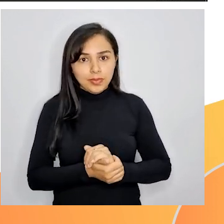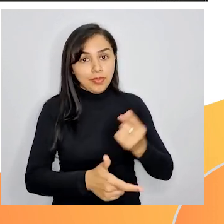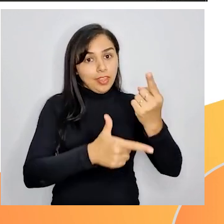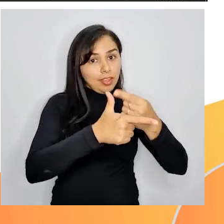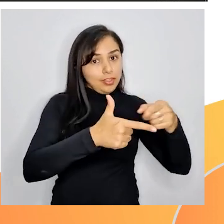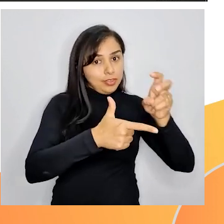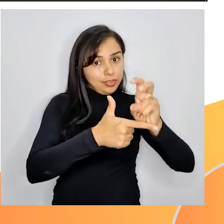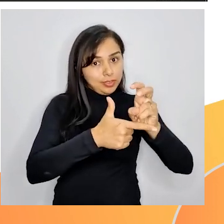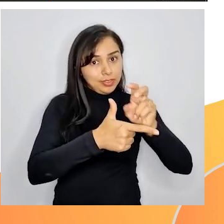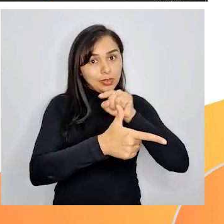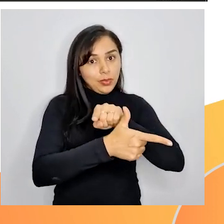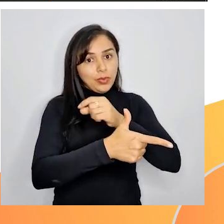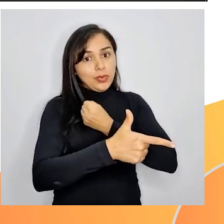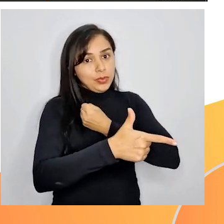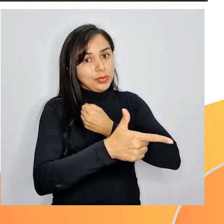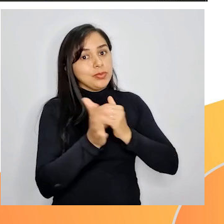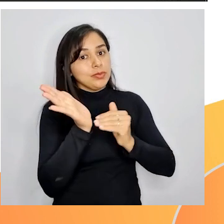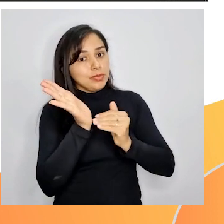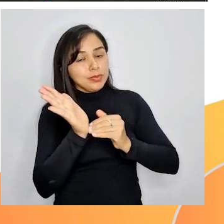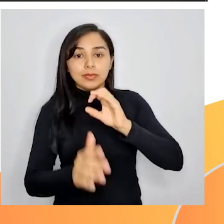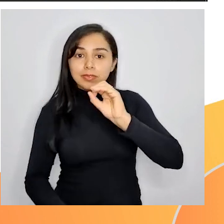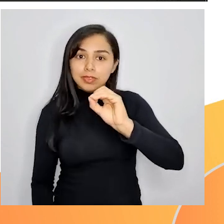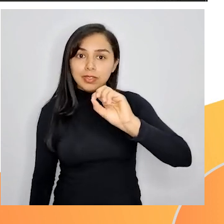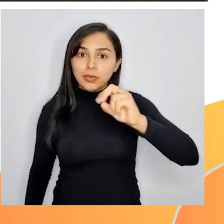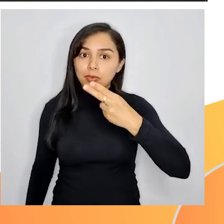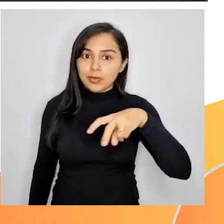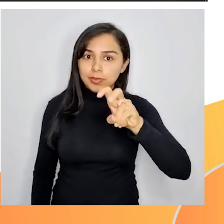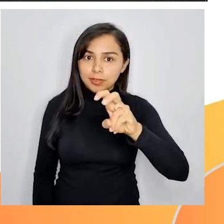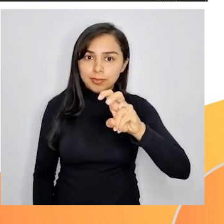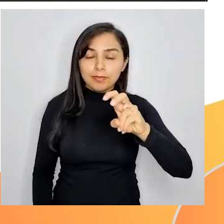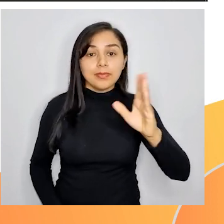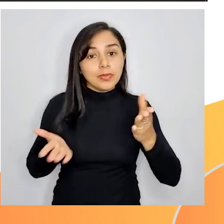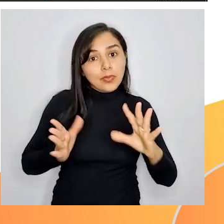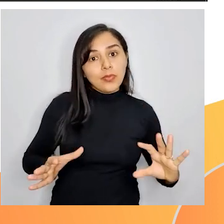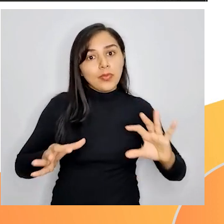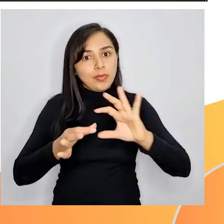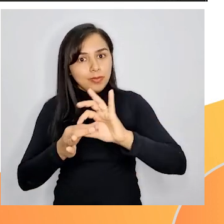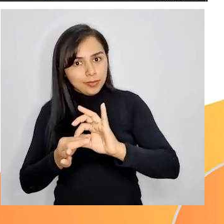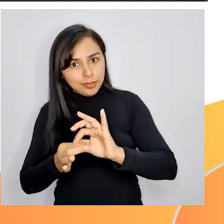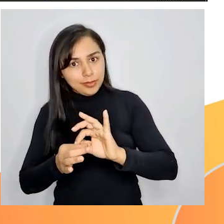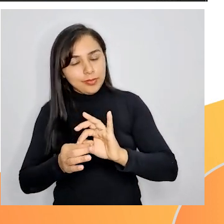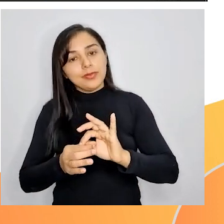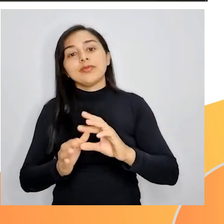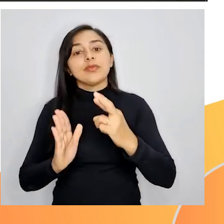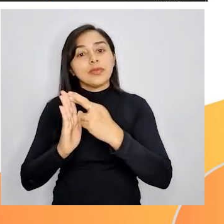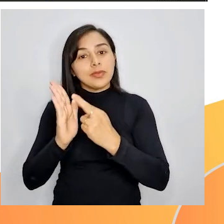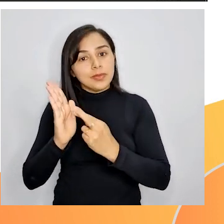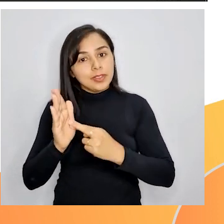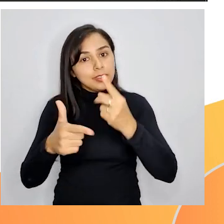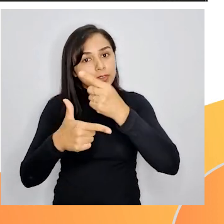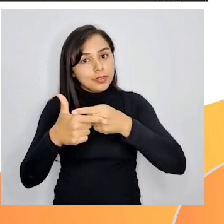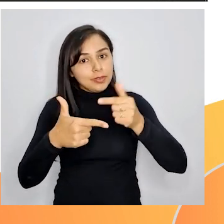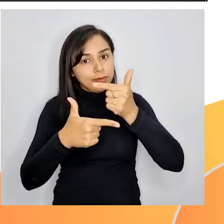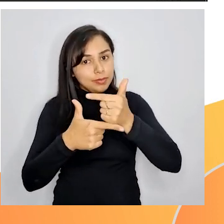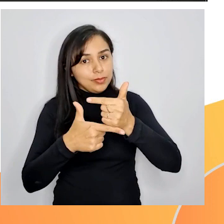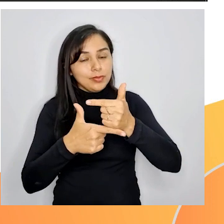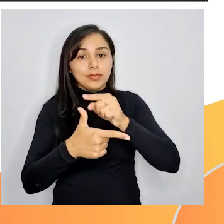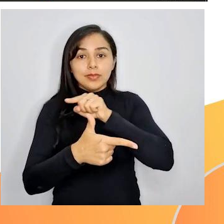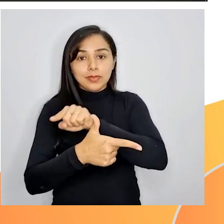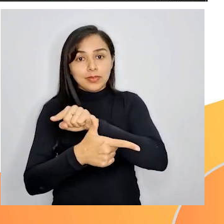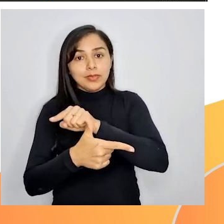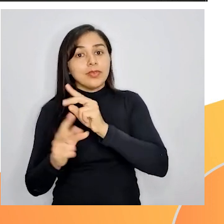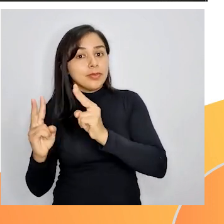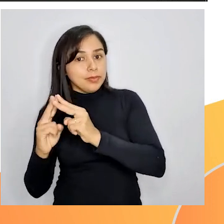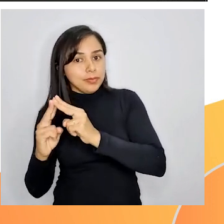que finaliza em 0 ou 5, temos que unir com o critério do número 2. Se o número finalizar em